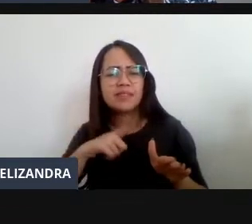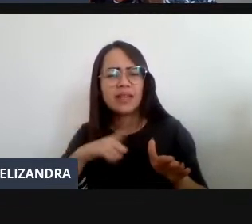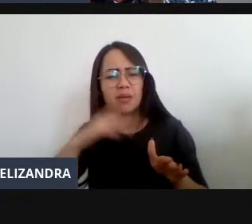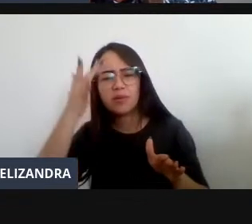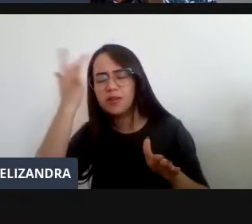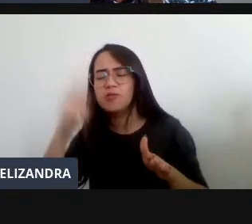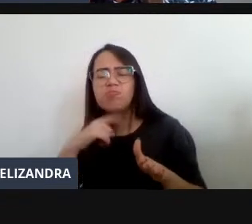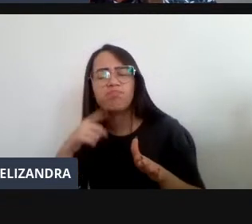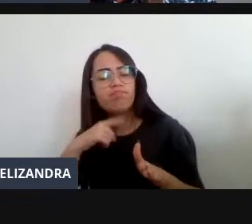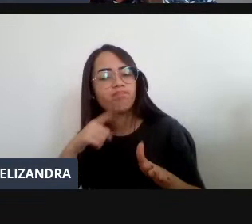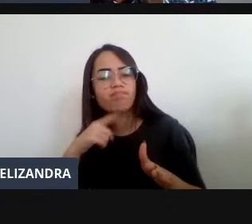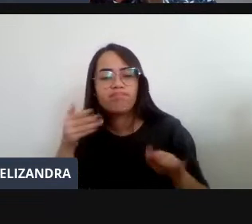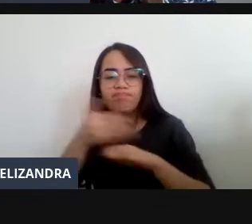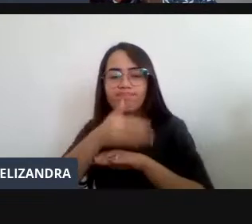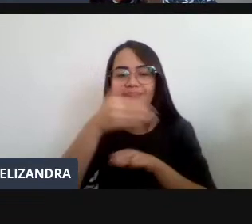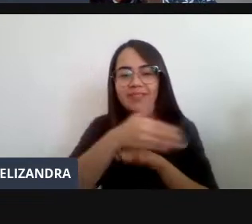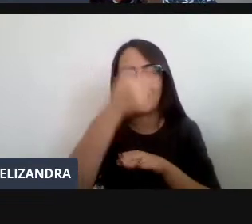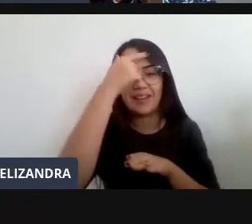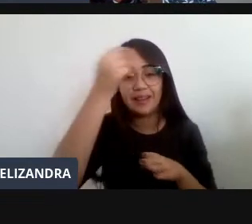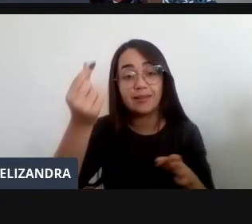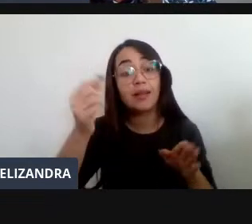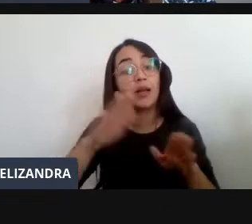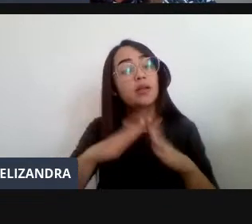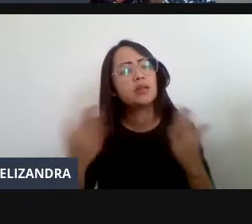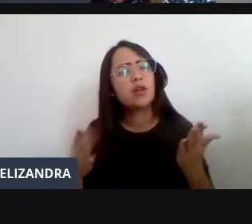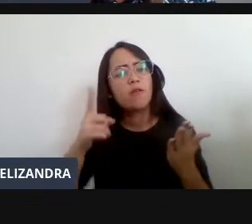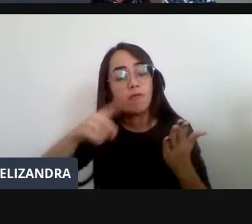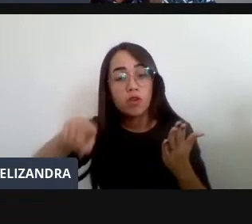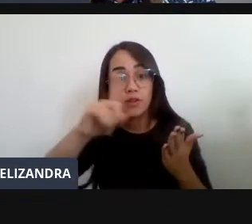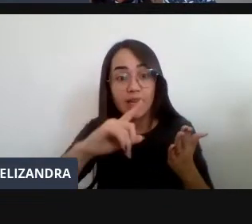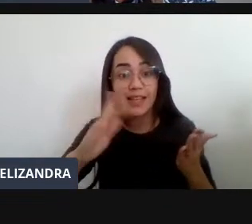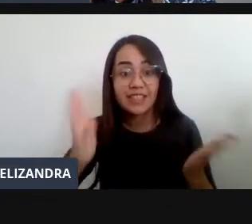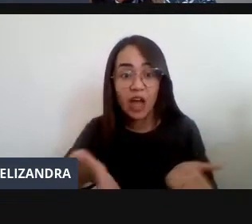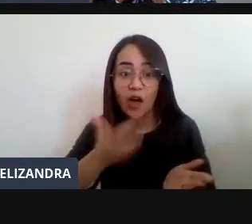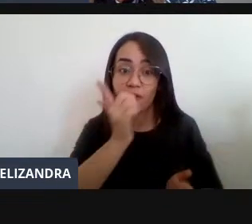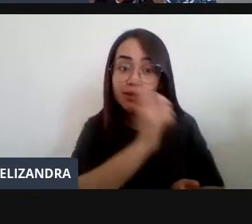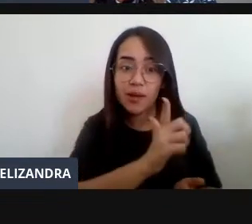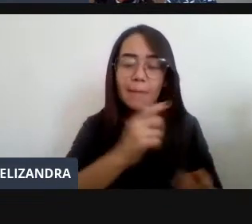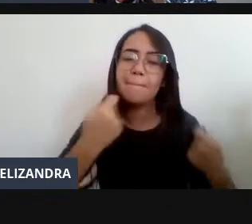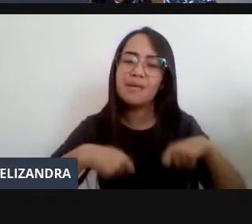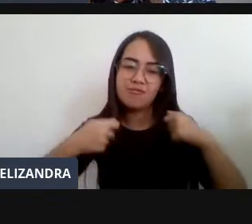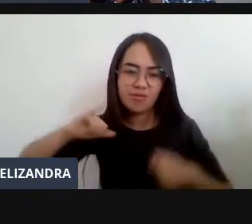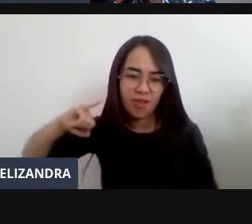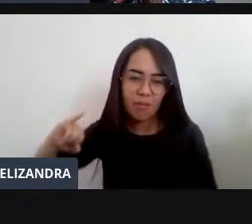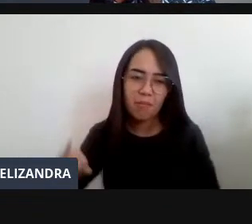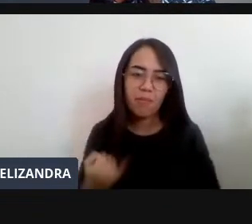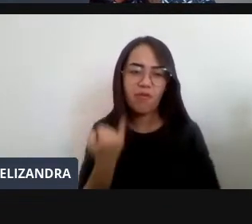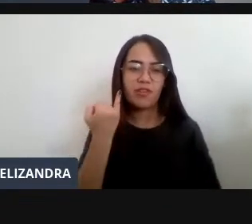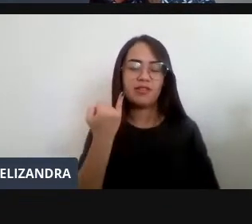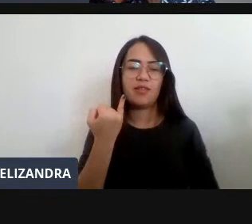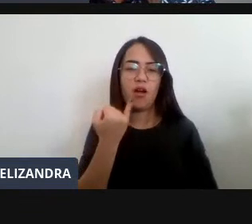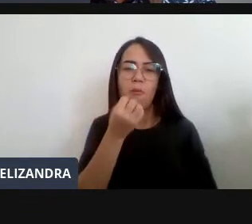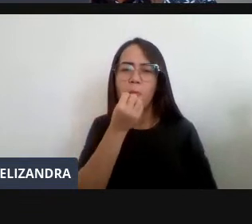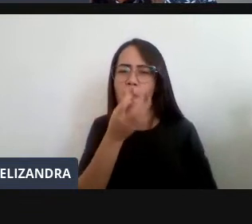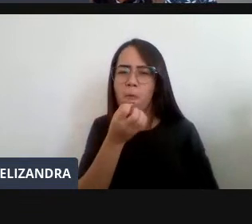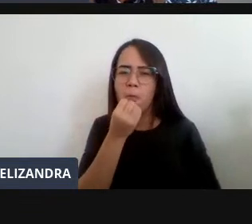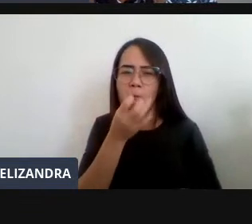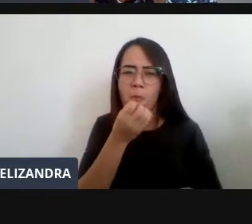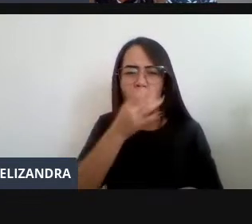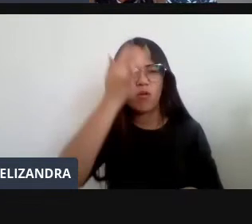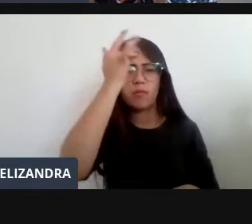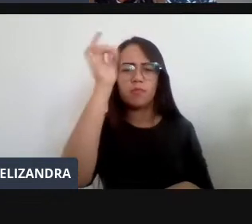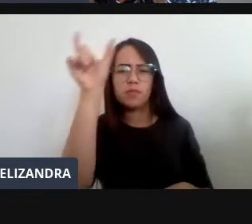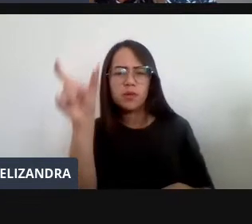Então Espero Que Vocês Façam Bom proveito Tirem Bons Frutos E Tornem Grandes Cidadãos Que Venham Devolver